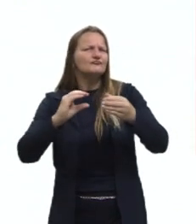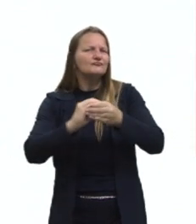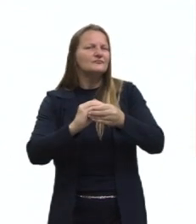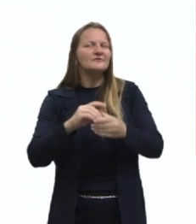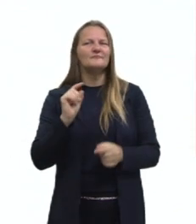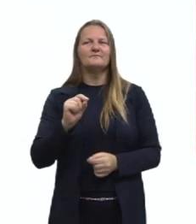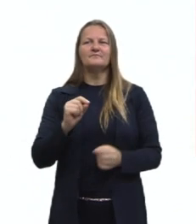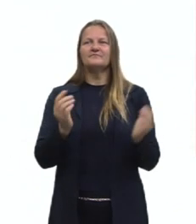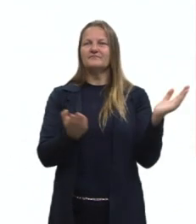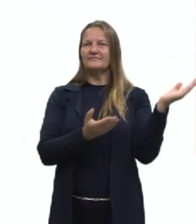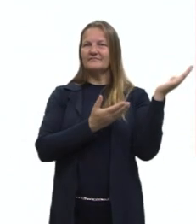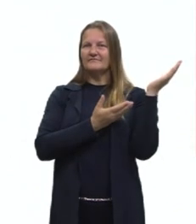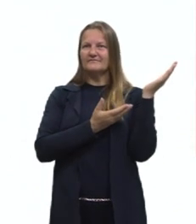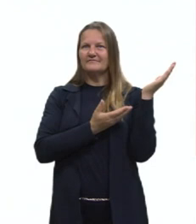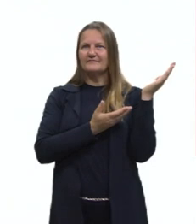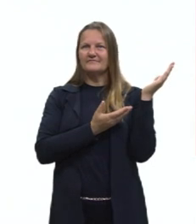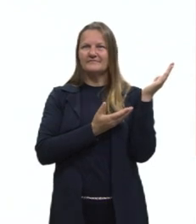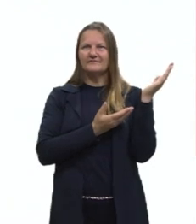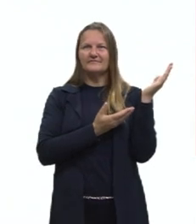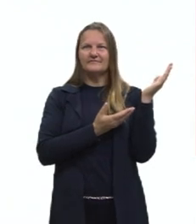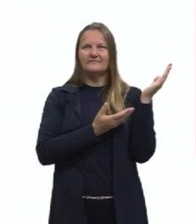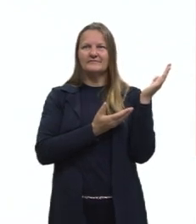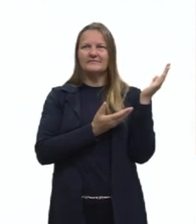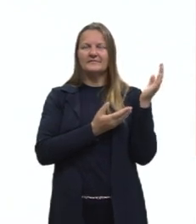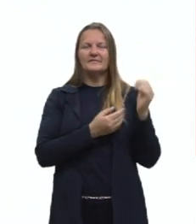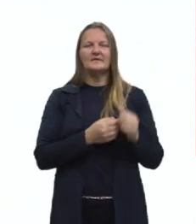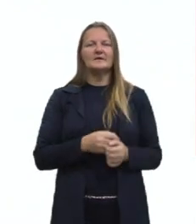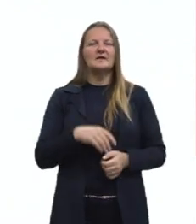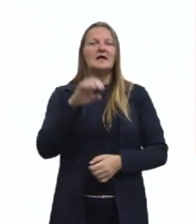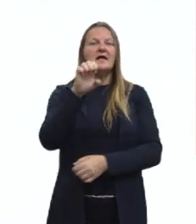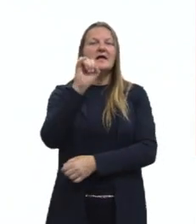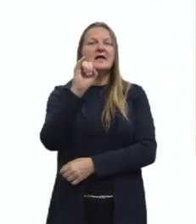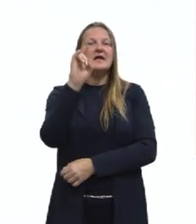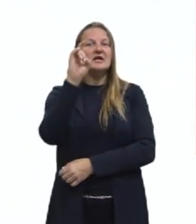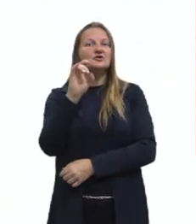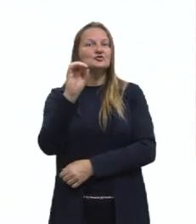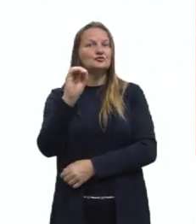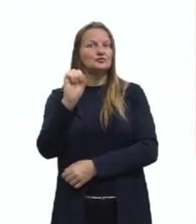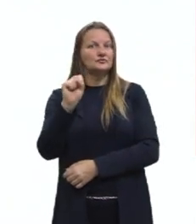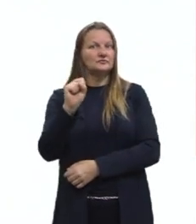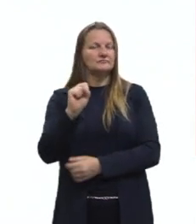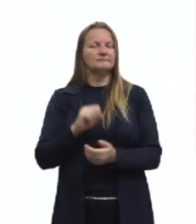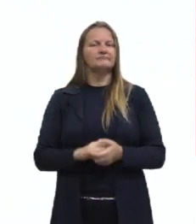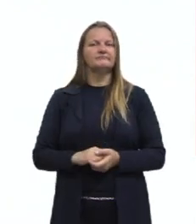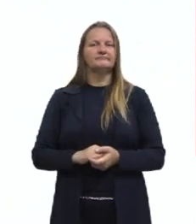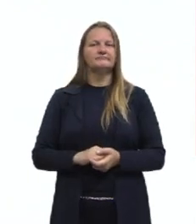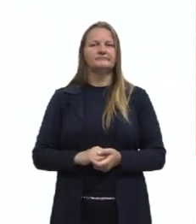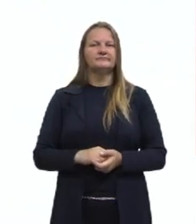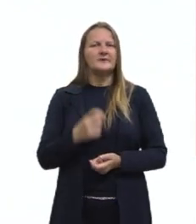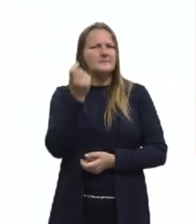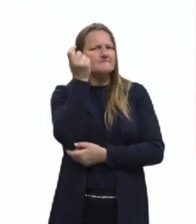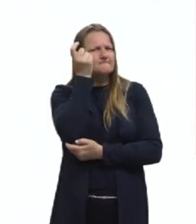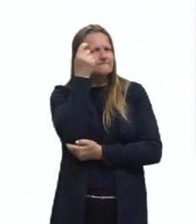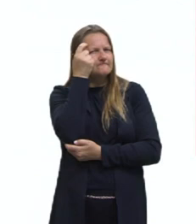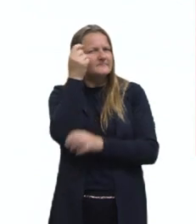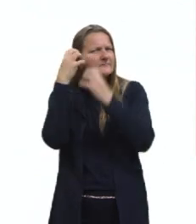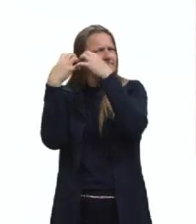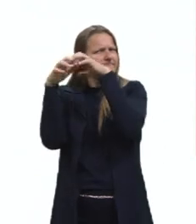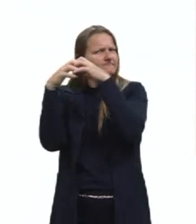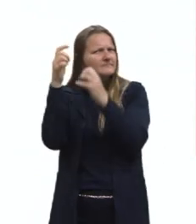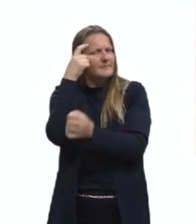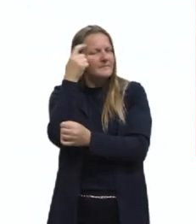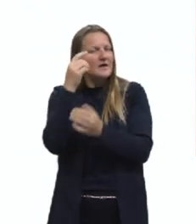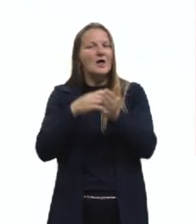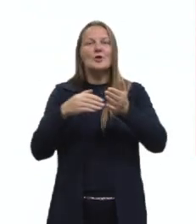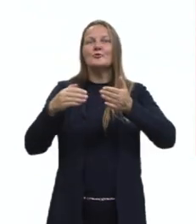trouxe para vocês, então, os eixos cognitivos do Enem, que são, então, comuns para todas as áreas.